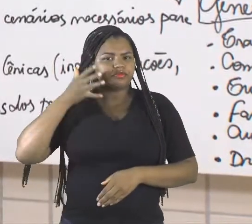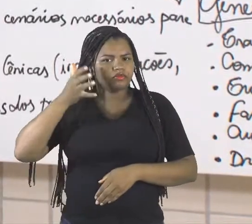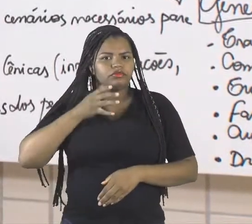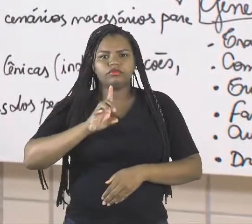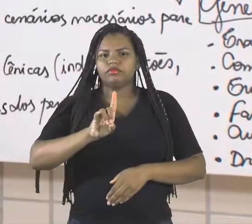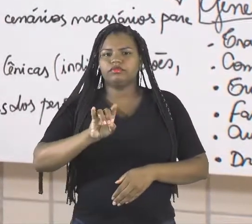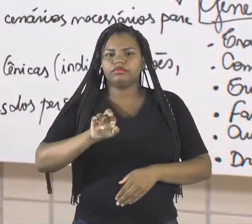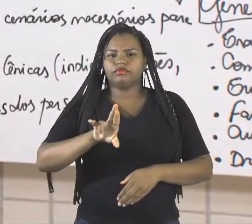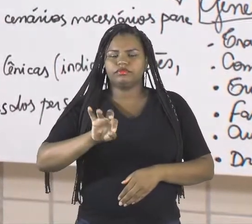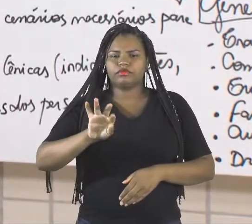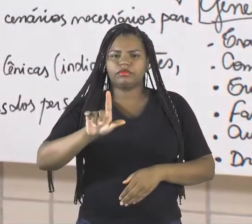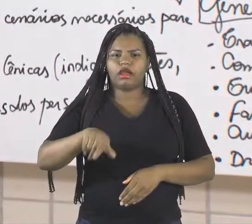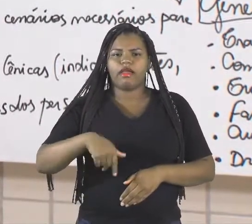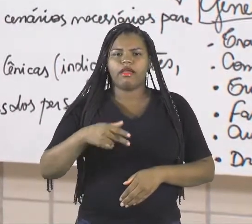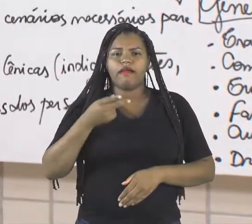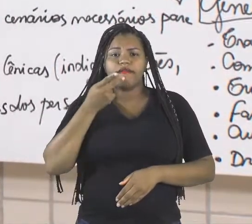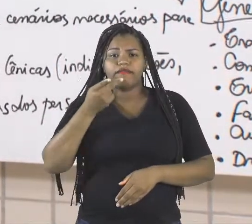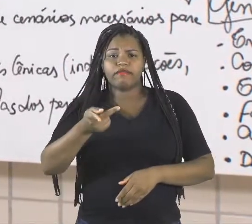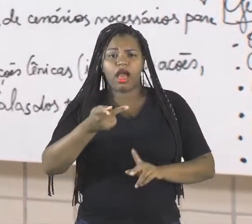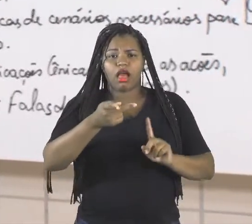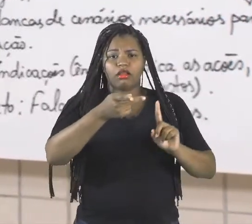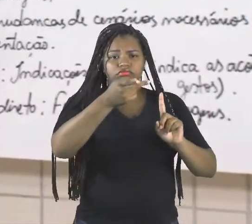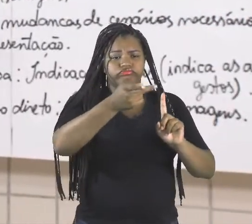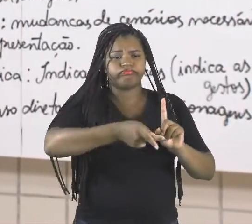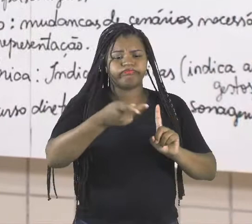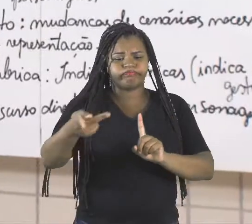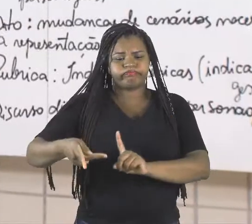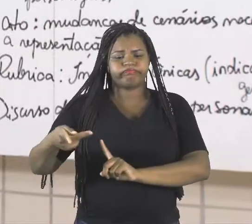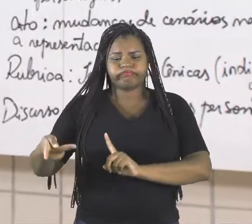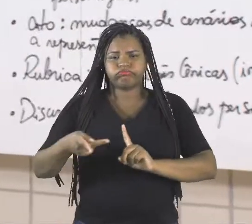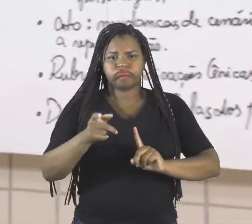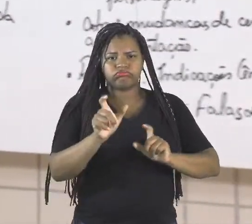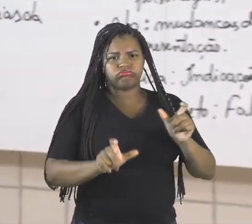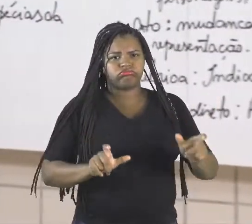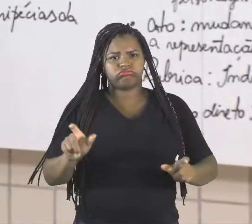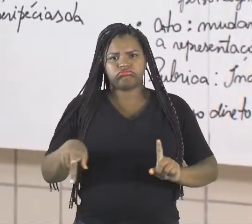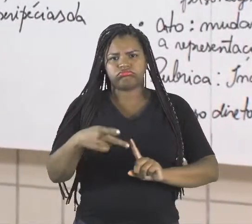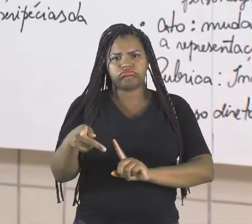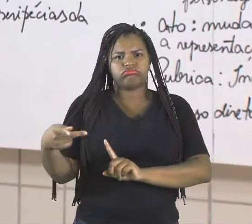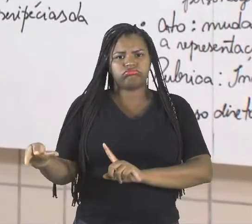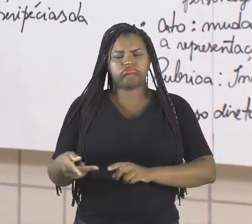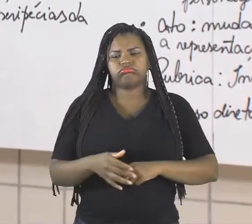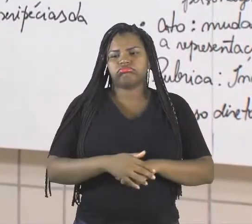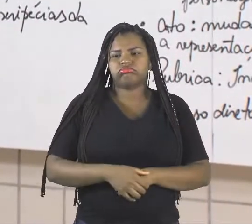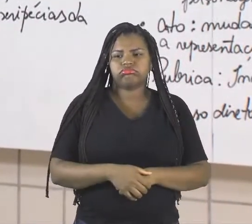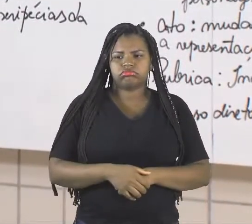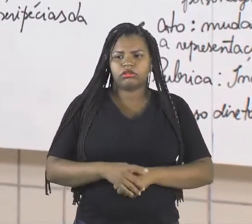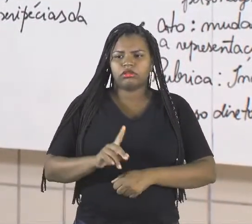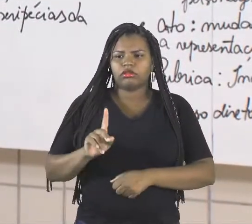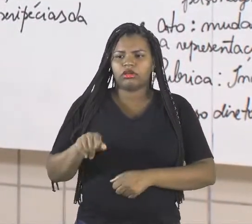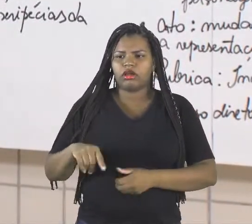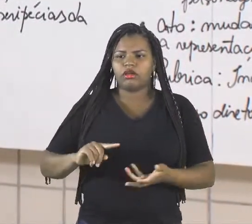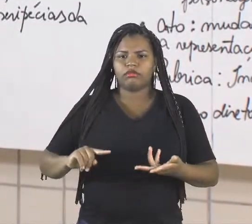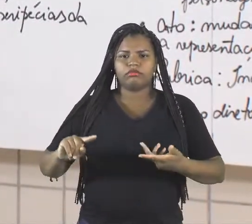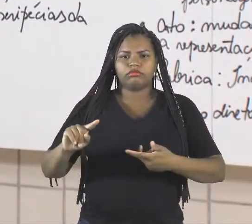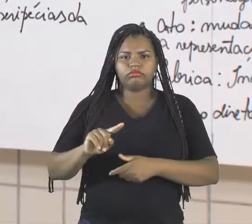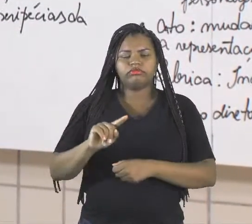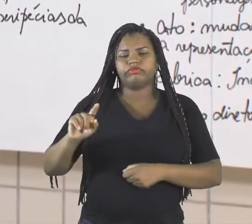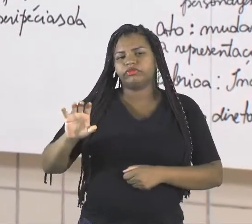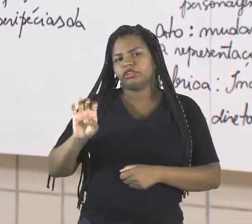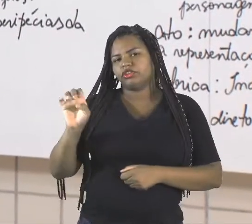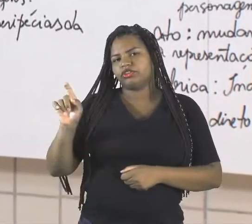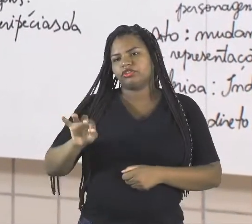são as falas dos personagens. Esses aqui são os elementos externos. E o que são os elementos internos?